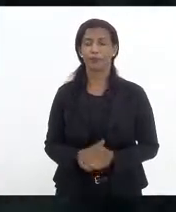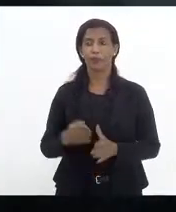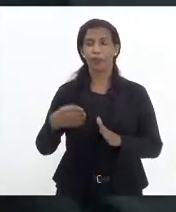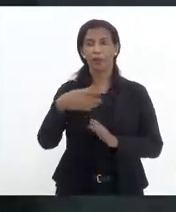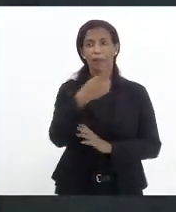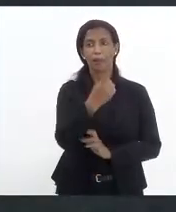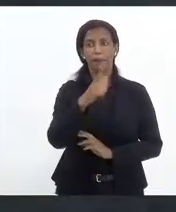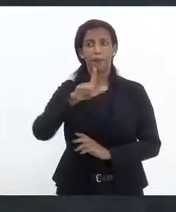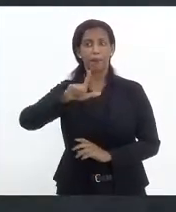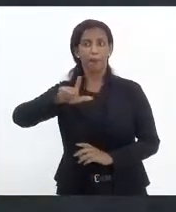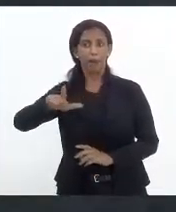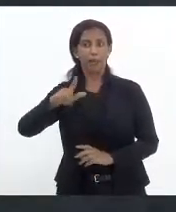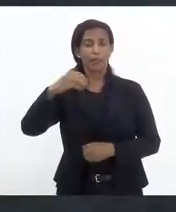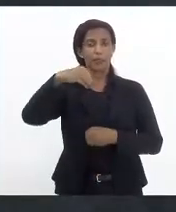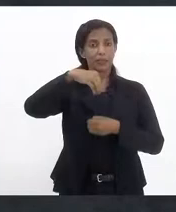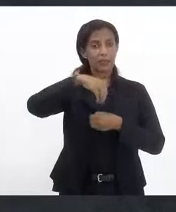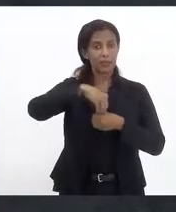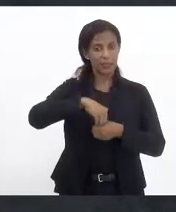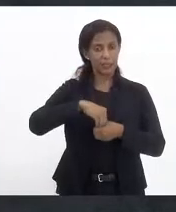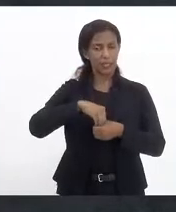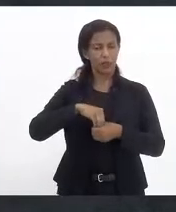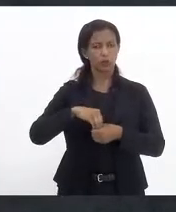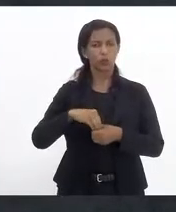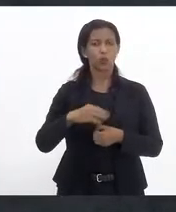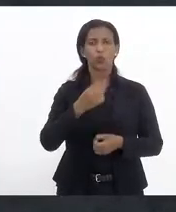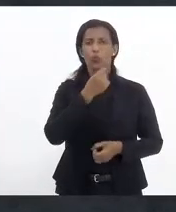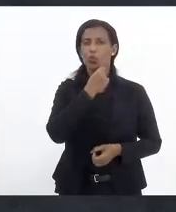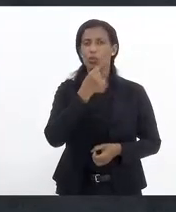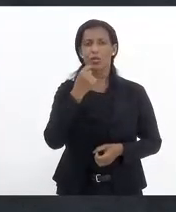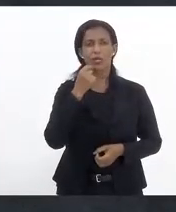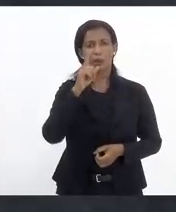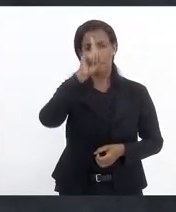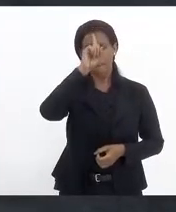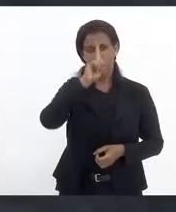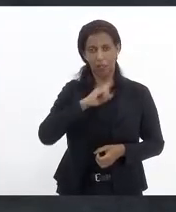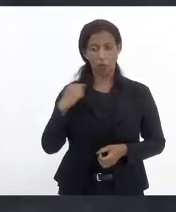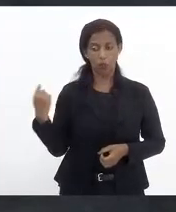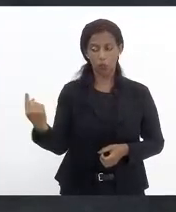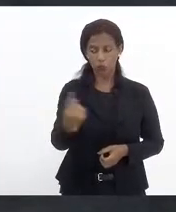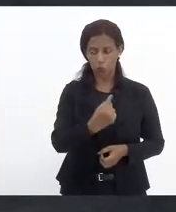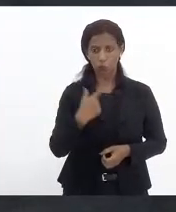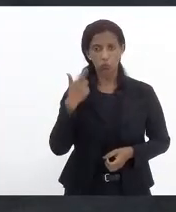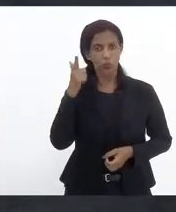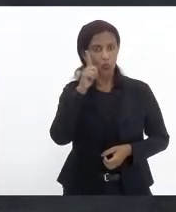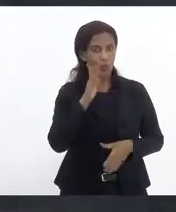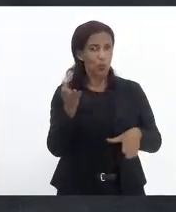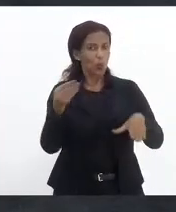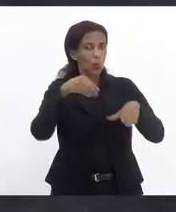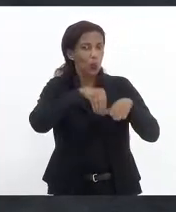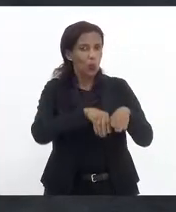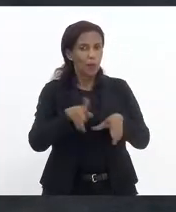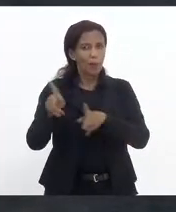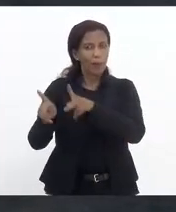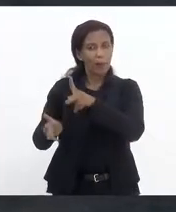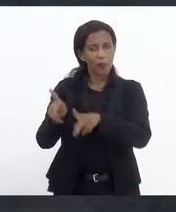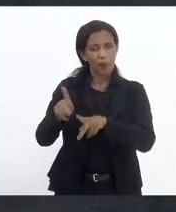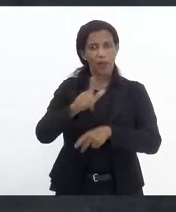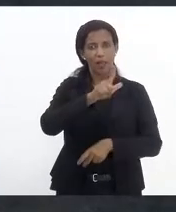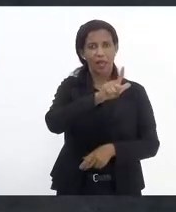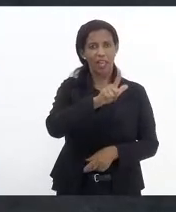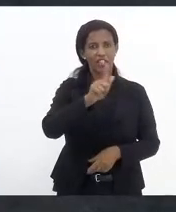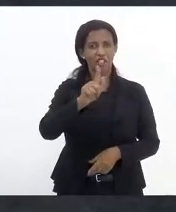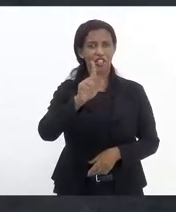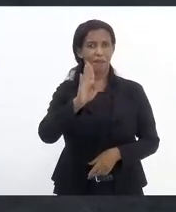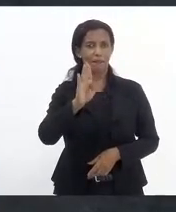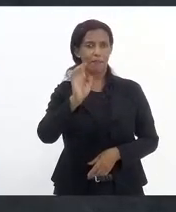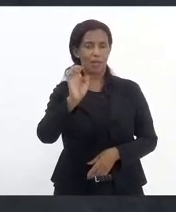projeto de lei que, dentro do escopo do setembro amarelo, nós conseguimos incluir a população LGBTQIA